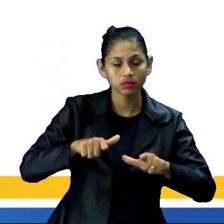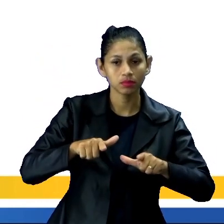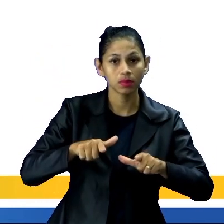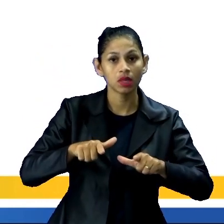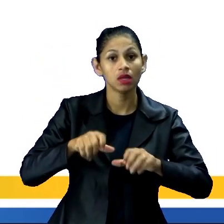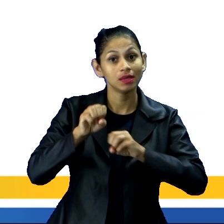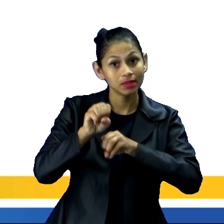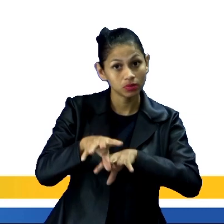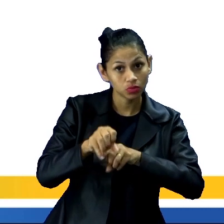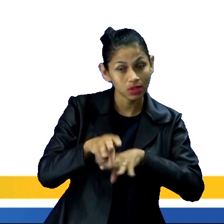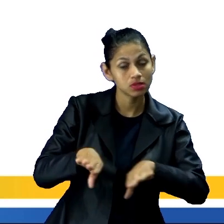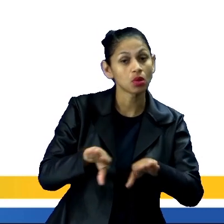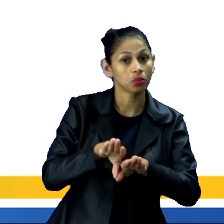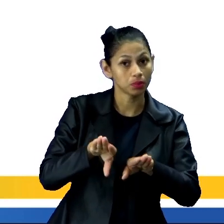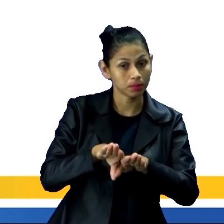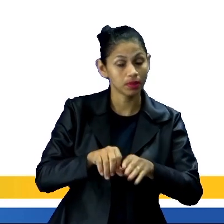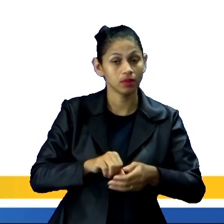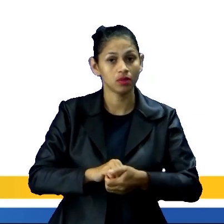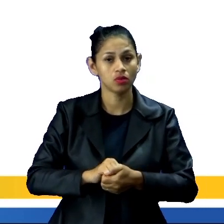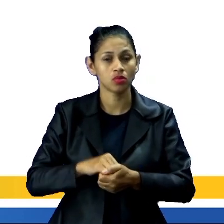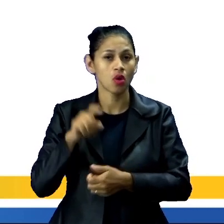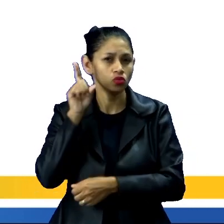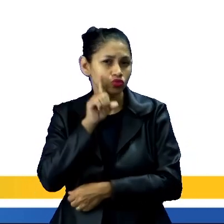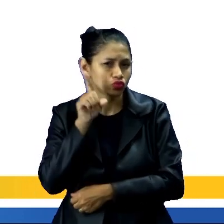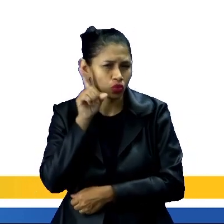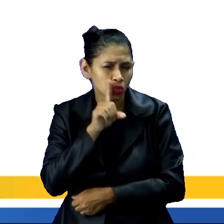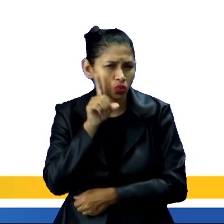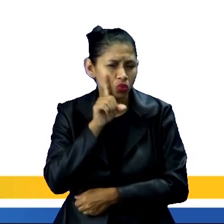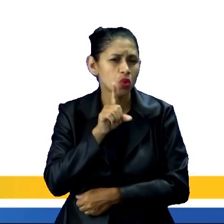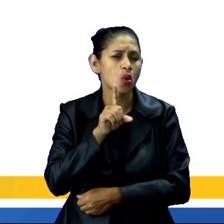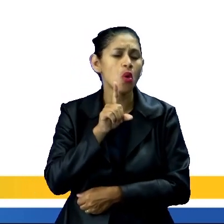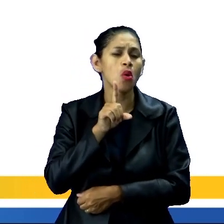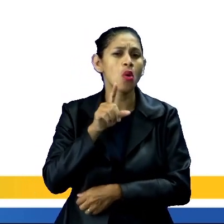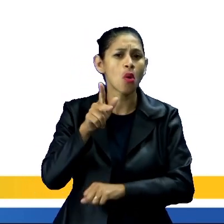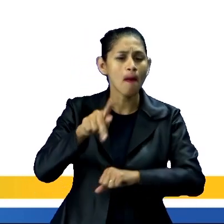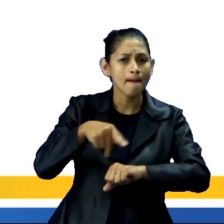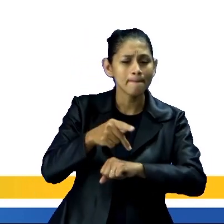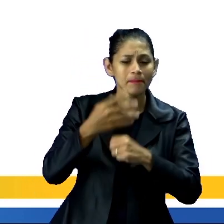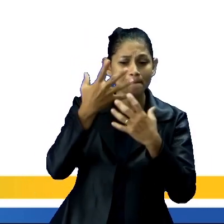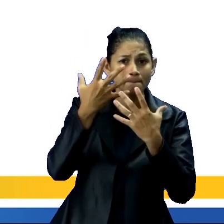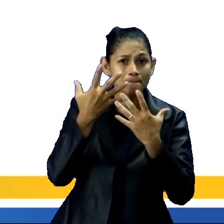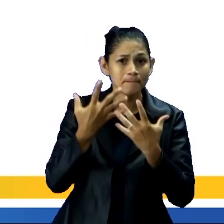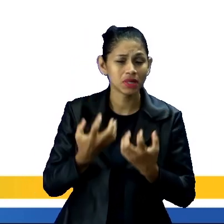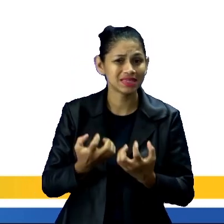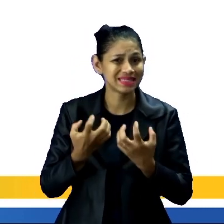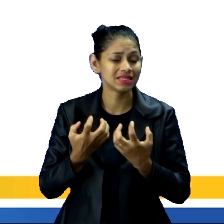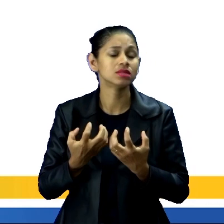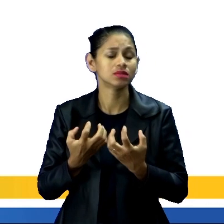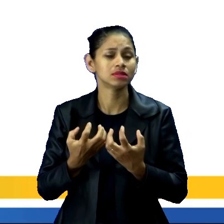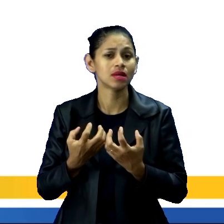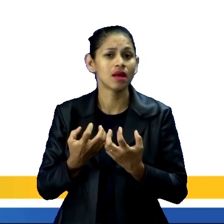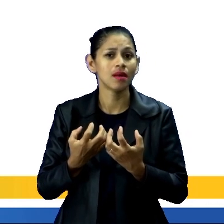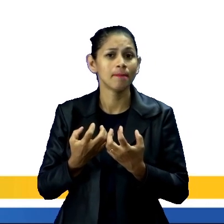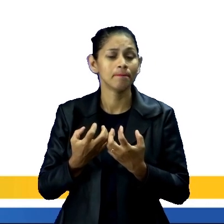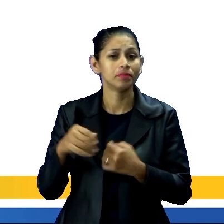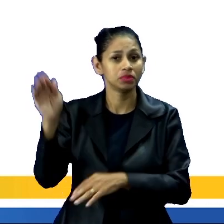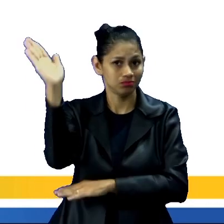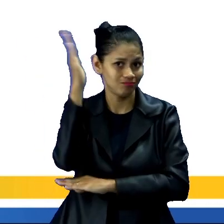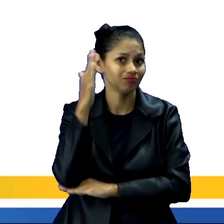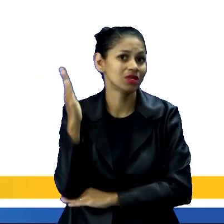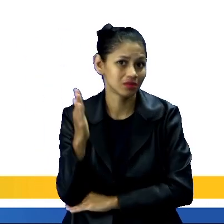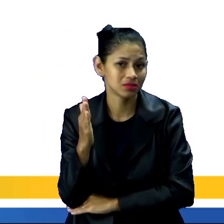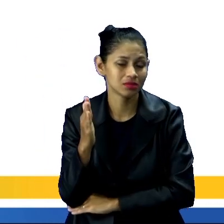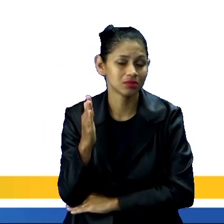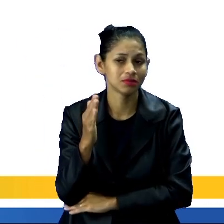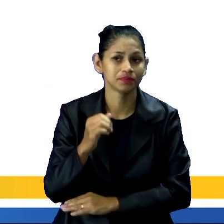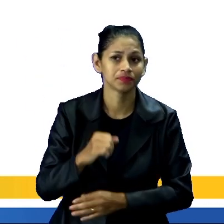educação. Os Estados Unidos é o país que mais recebe imigrantes brasileiros. Olha só a palavra que foi usada